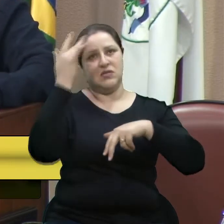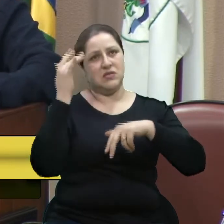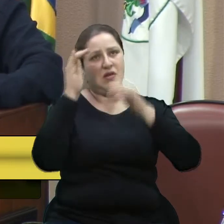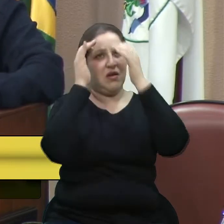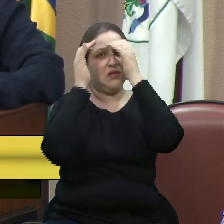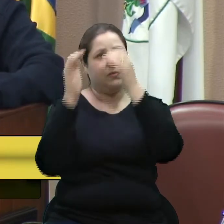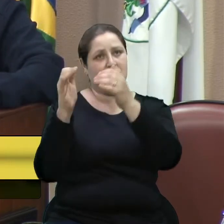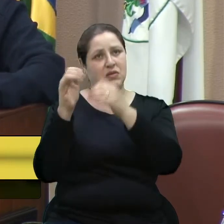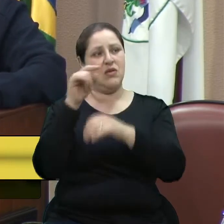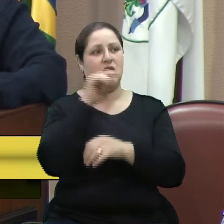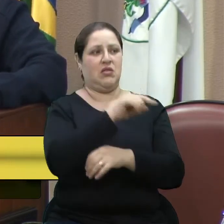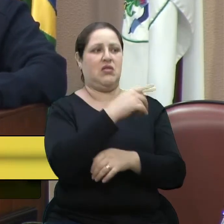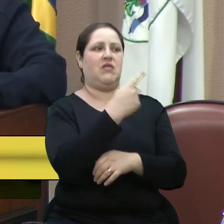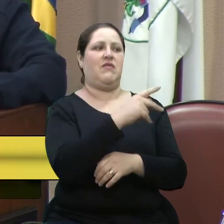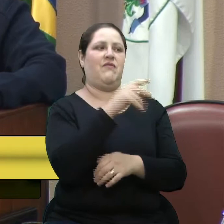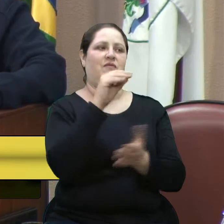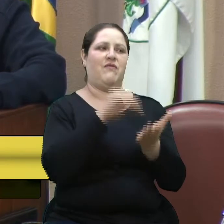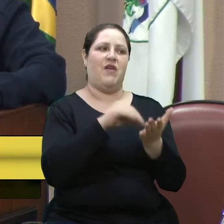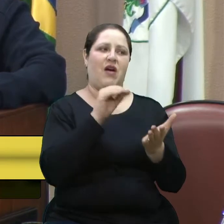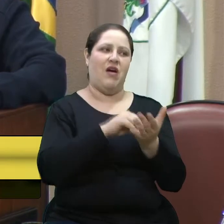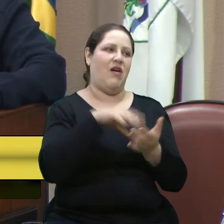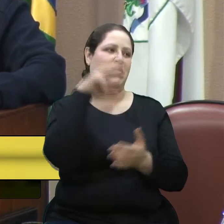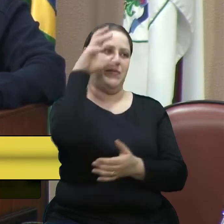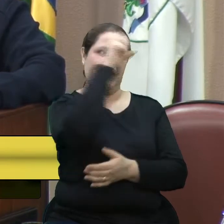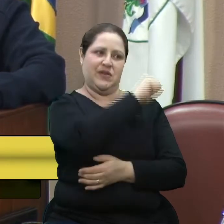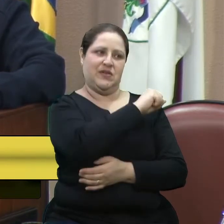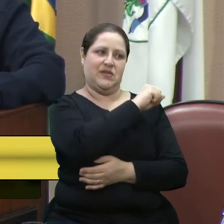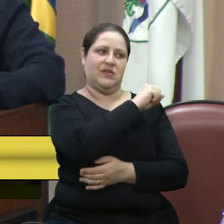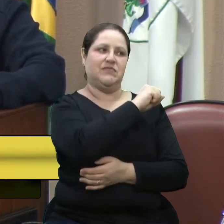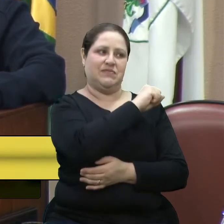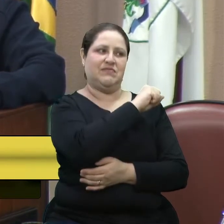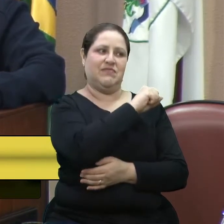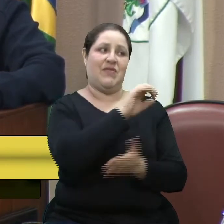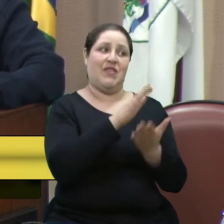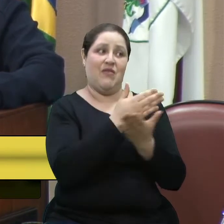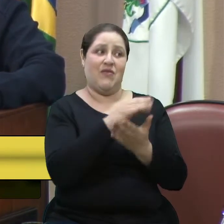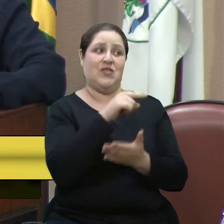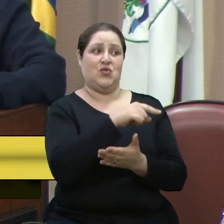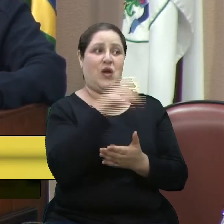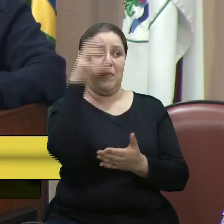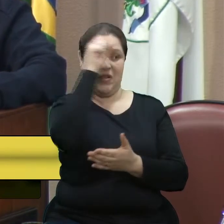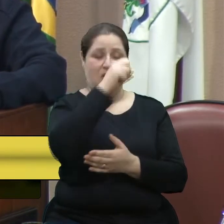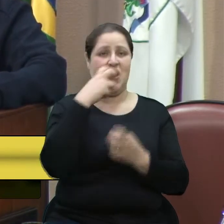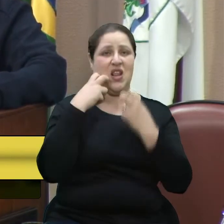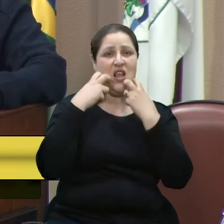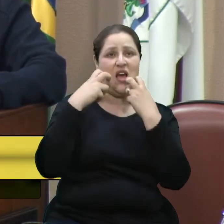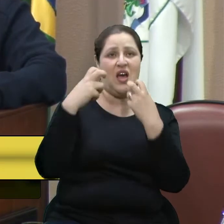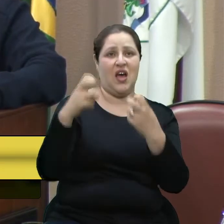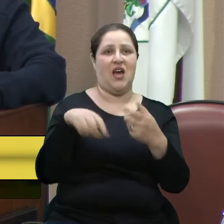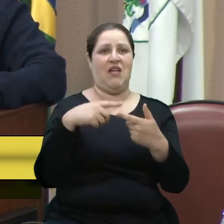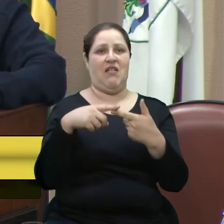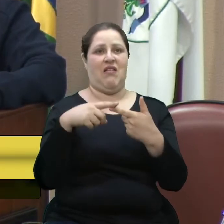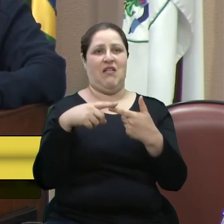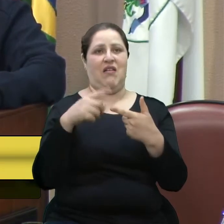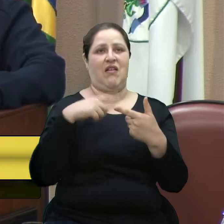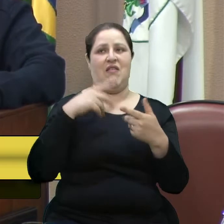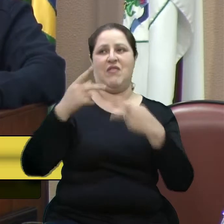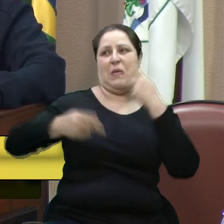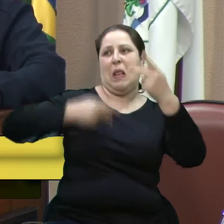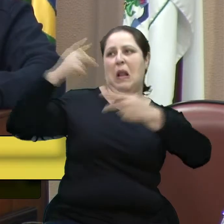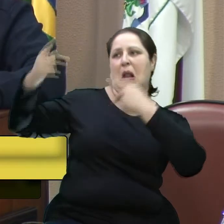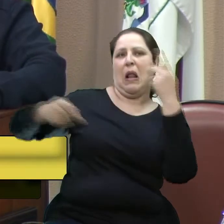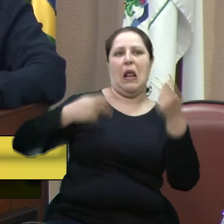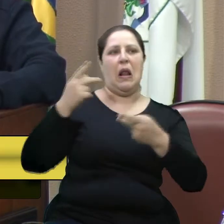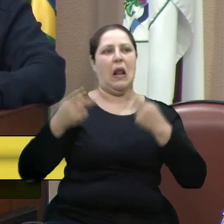coisa que o senhor está faltando e muito aprendizado. Talvez o senhor aprendeu a gritar, o senhor aprendeu a fazer esparro, o senhor